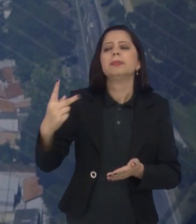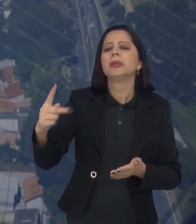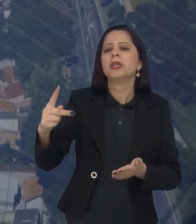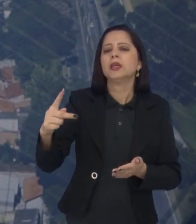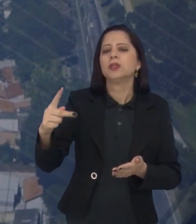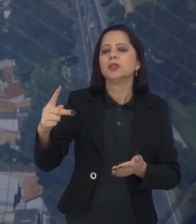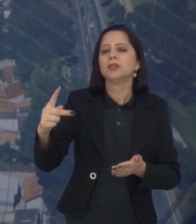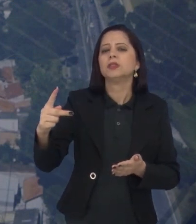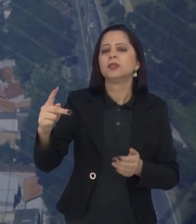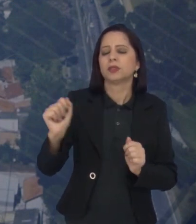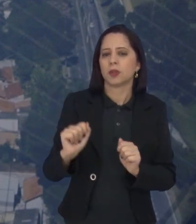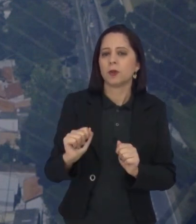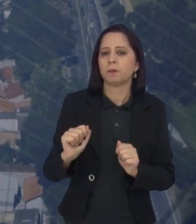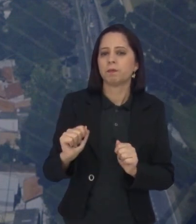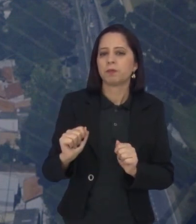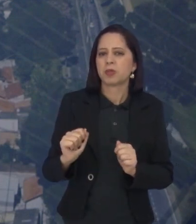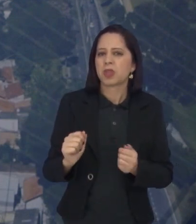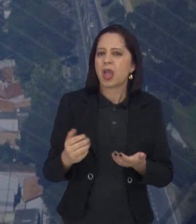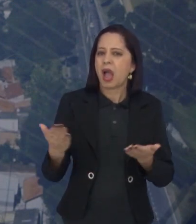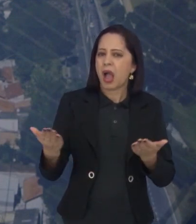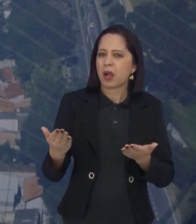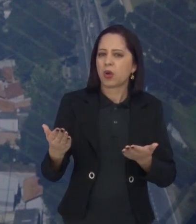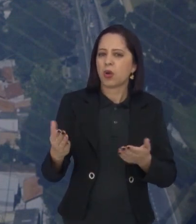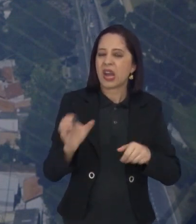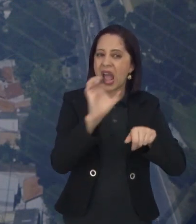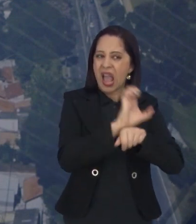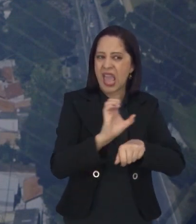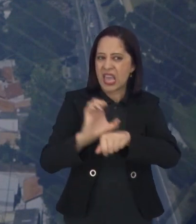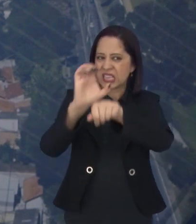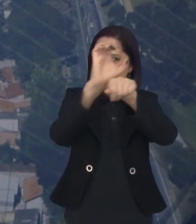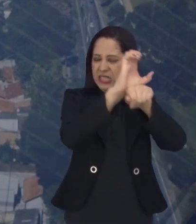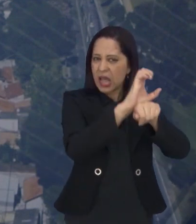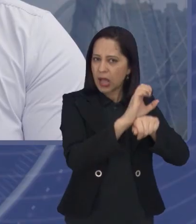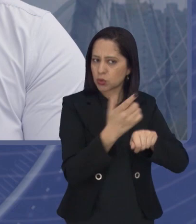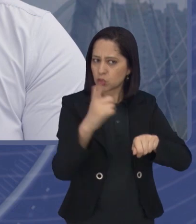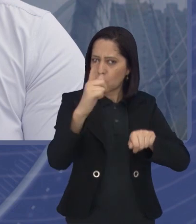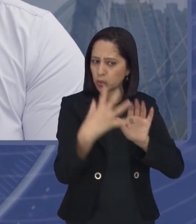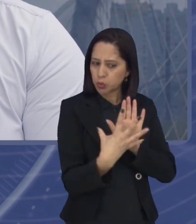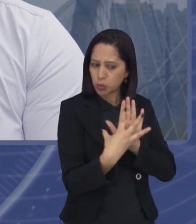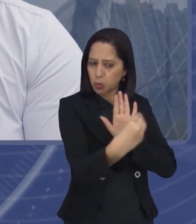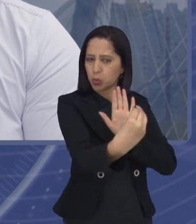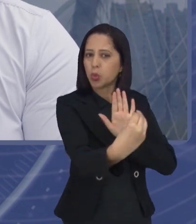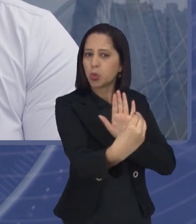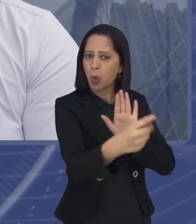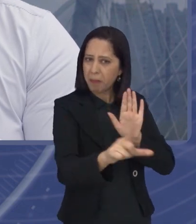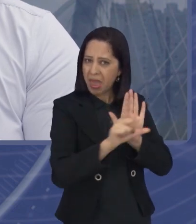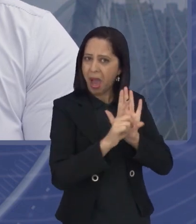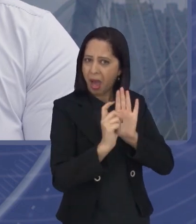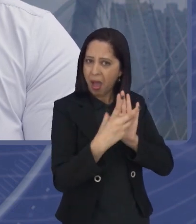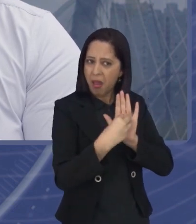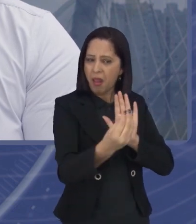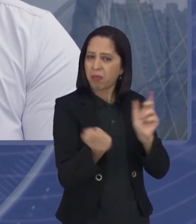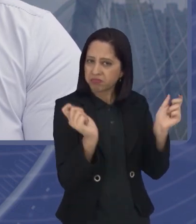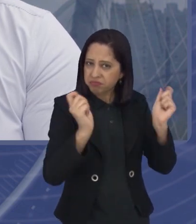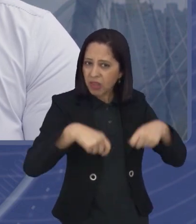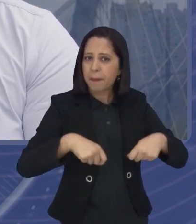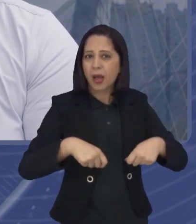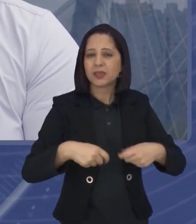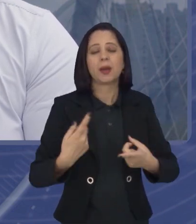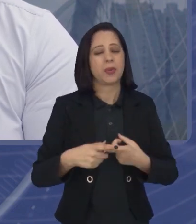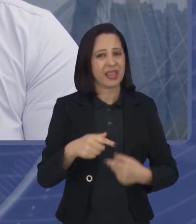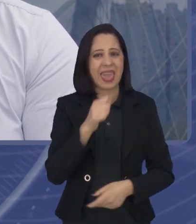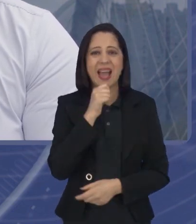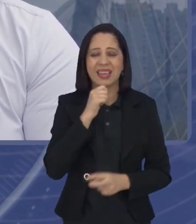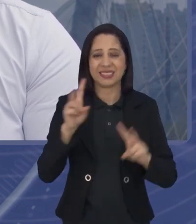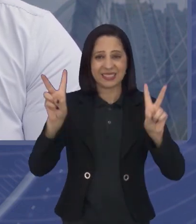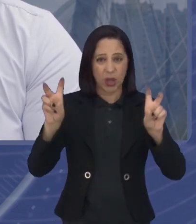que pode servir, deva servir de exemplo para outros estados brasileiros? A gente sabe que esse é um tema que ainda divide